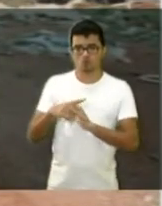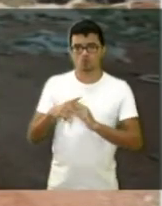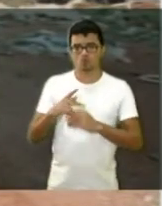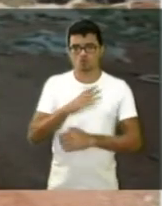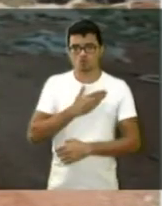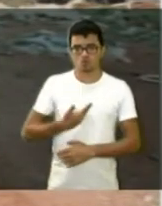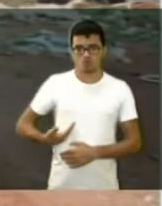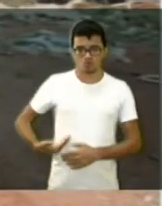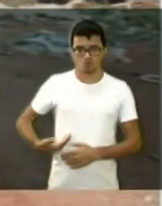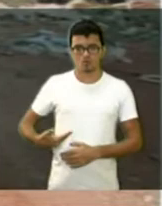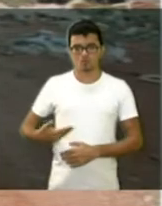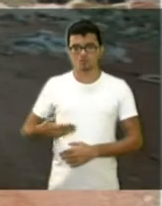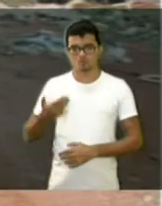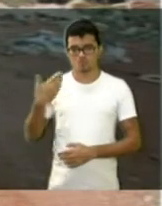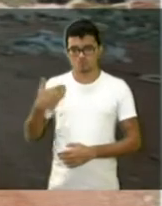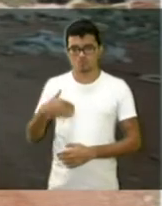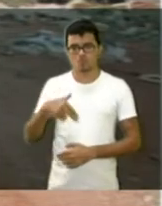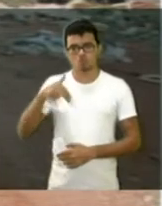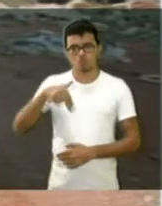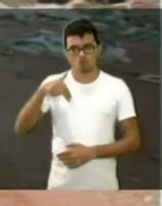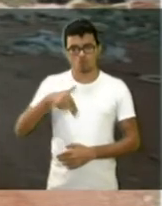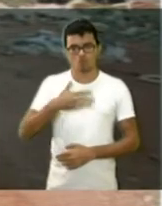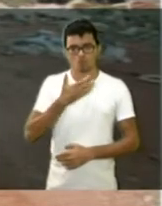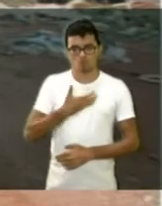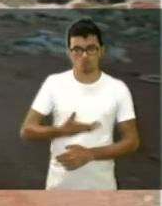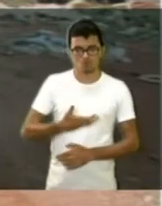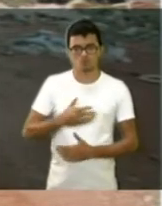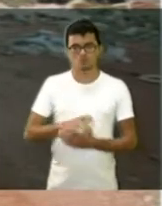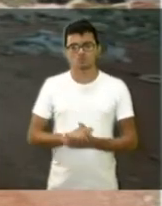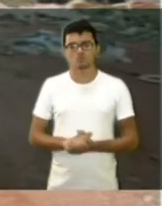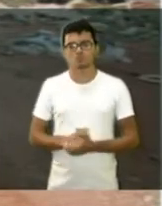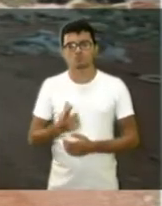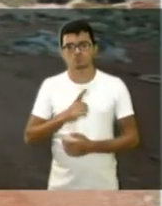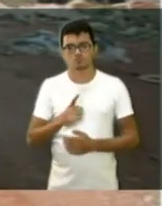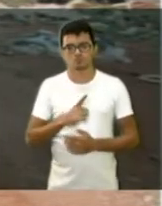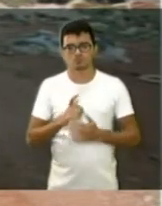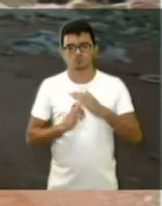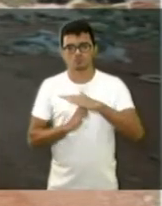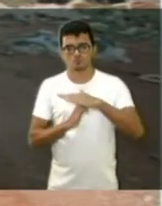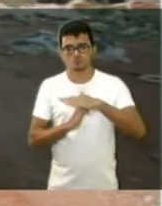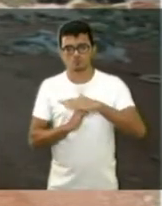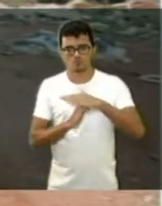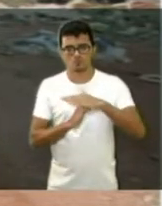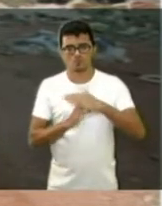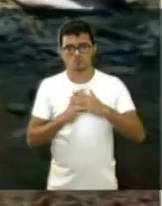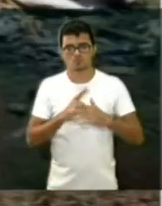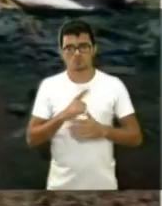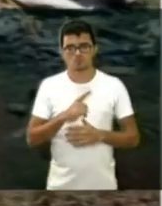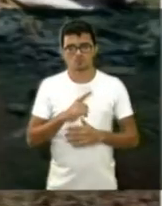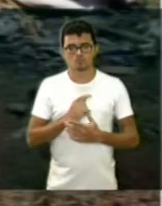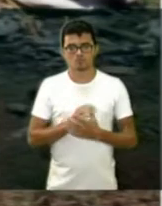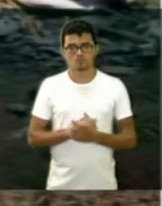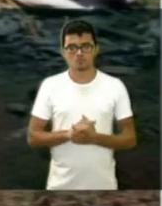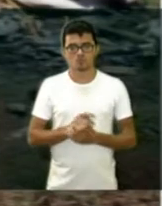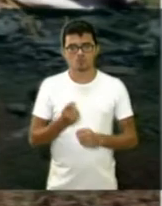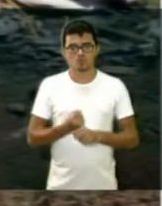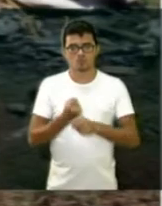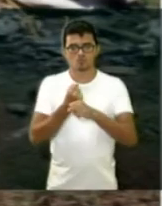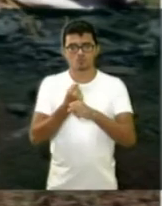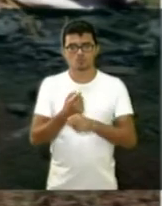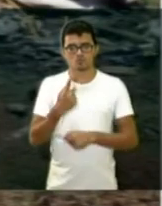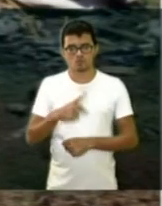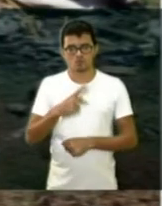novembro, dezembro. Tem um empresário que vai construir uma construção aqui na